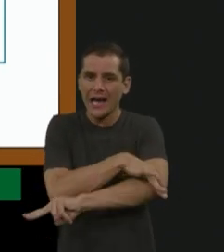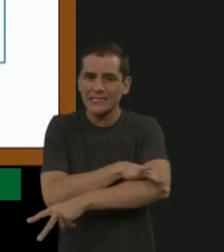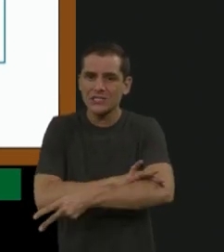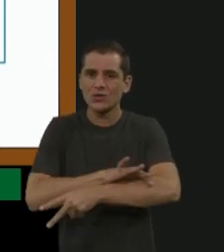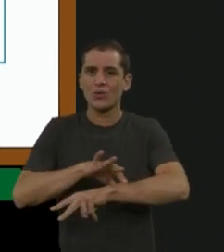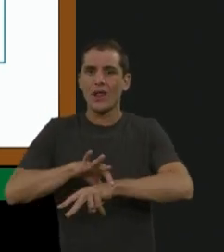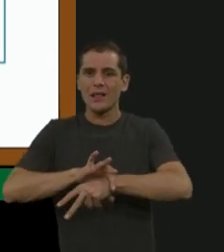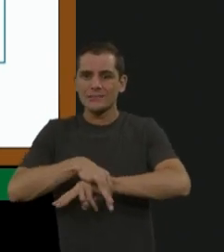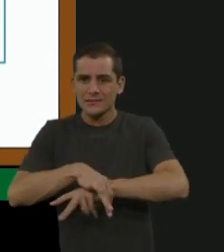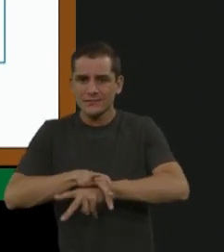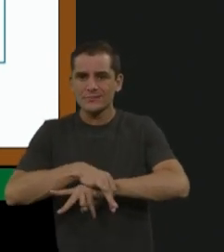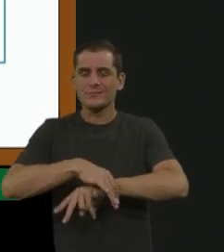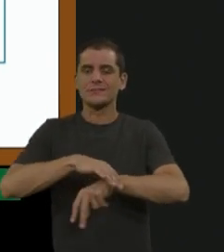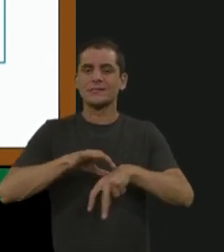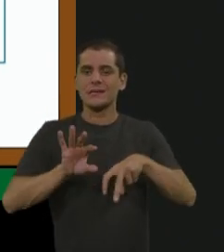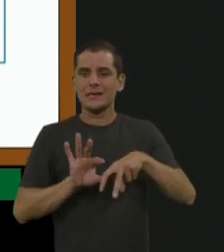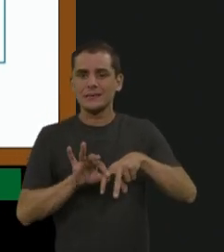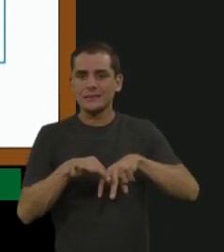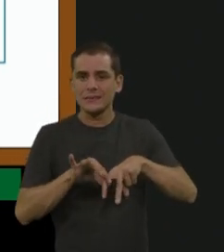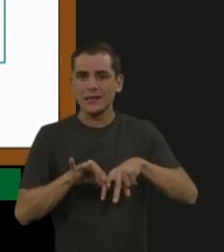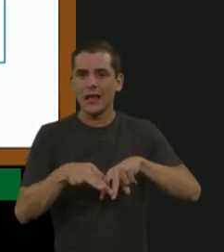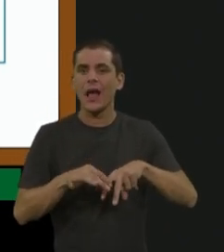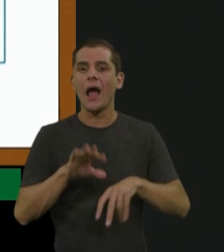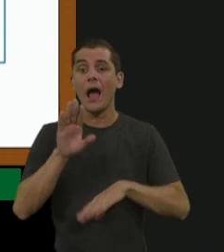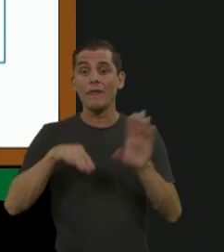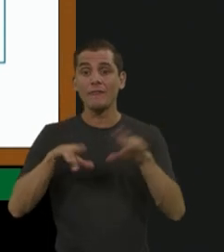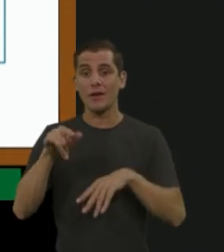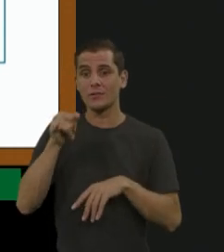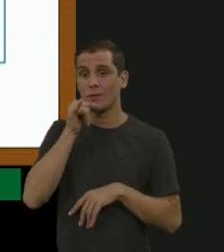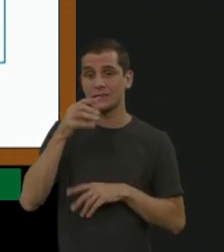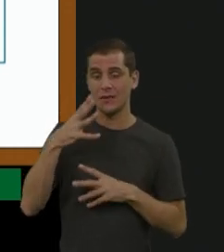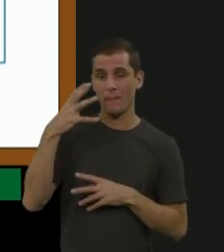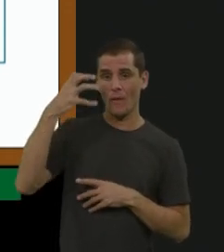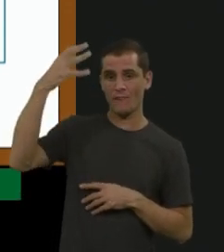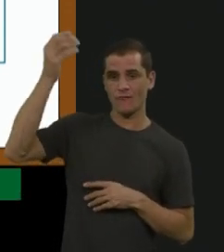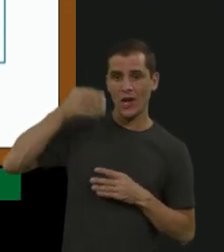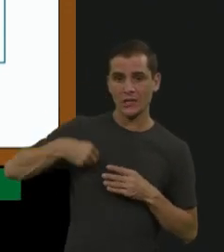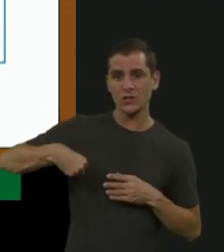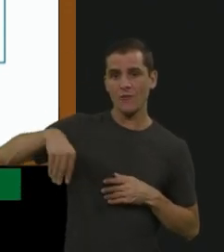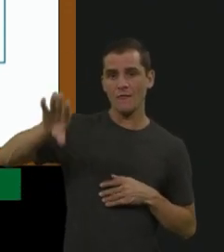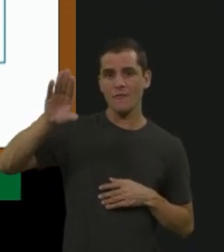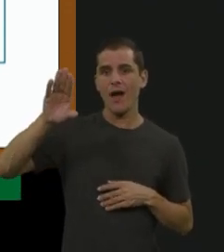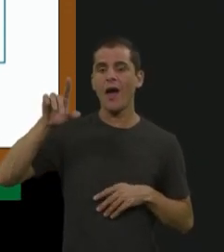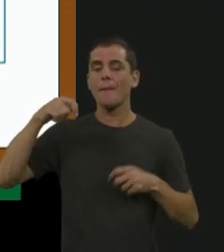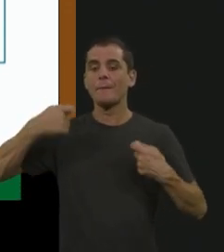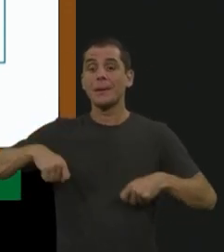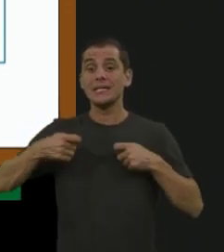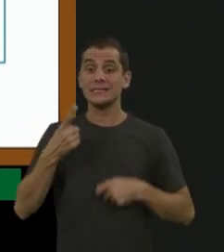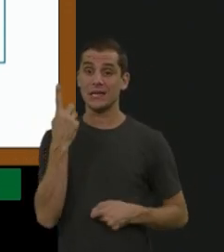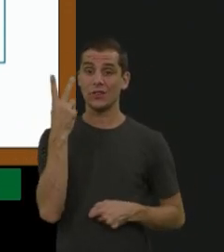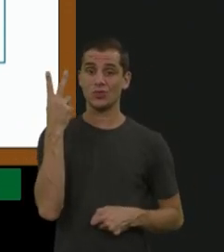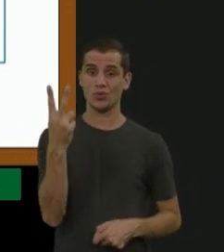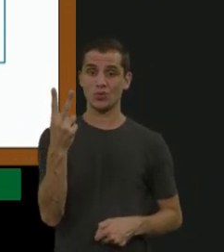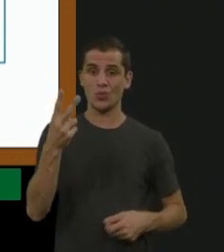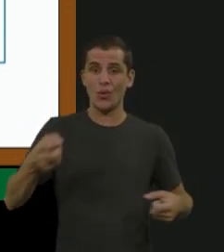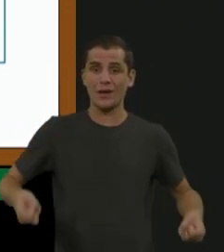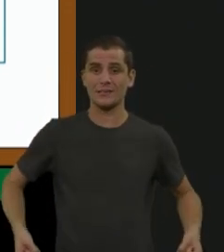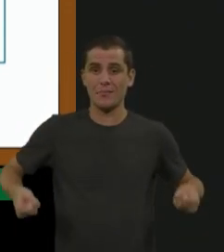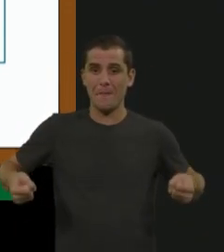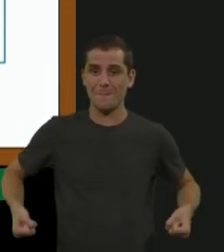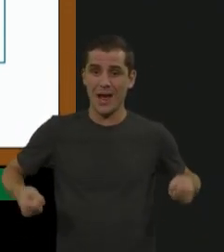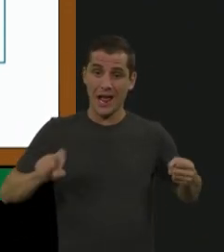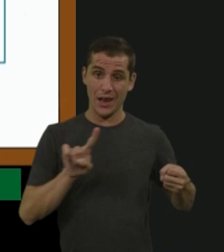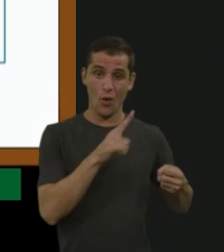para as roupas, outra mala para os fatores de coagulação, como vai passar no avião, como vai no ônibus. Então, tem toda essa